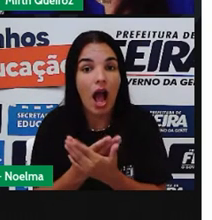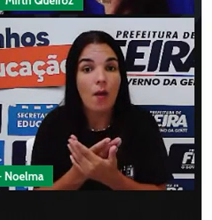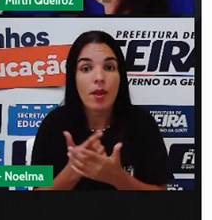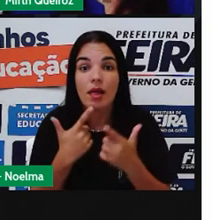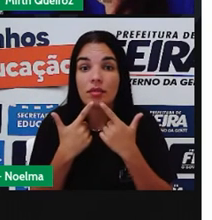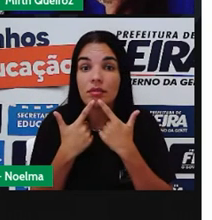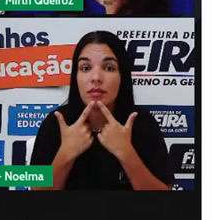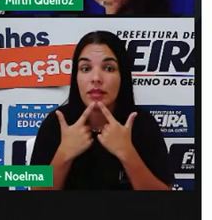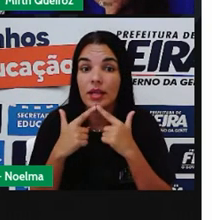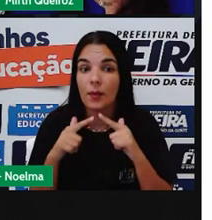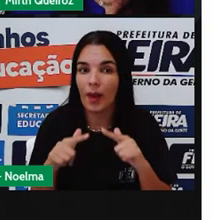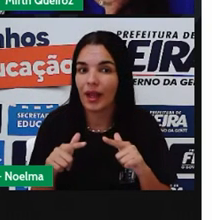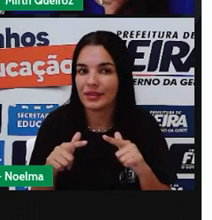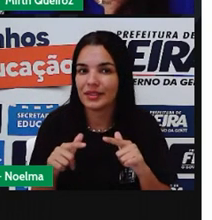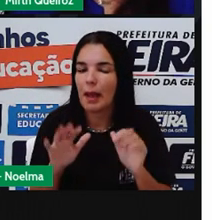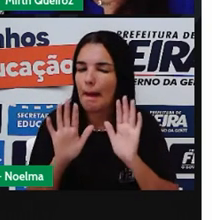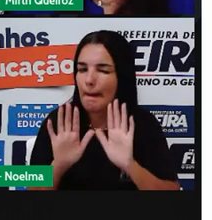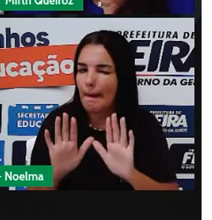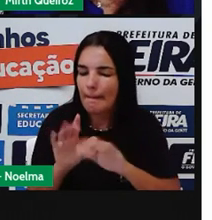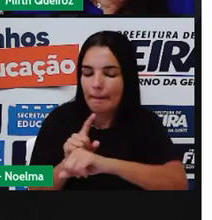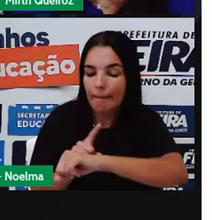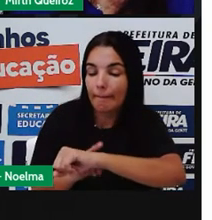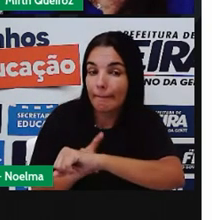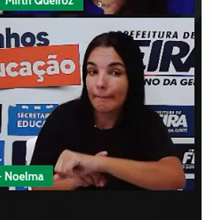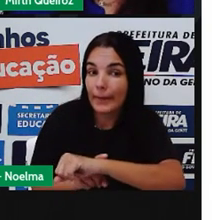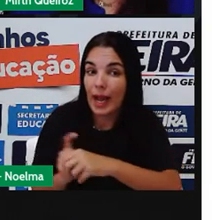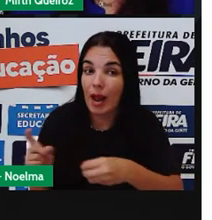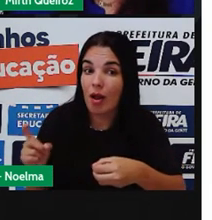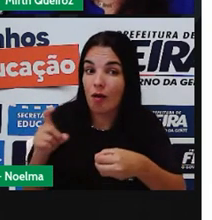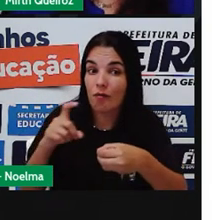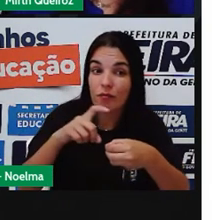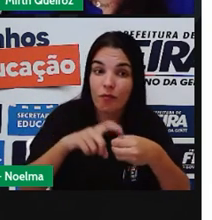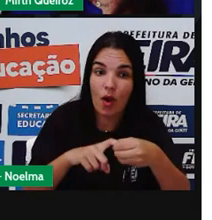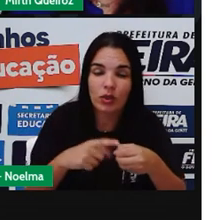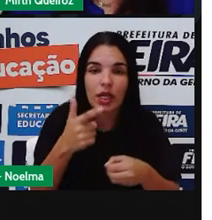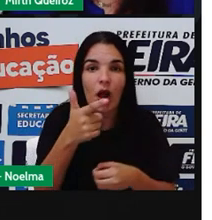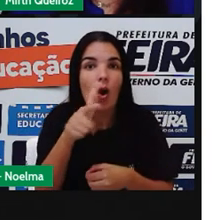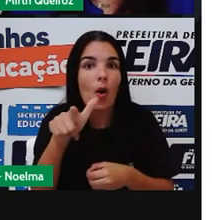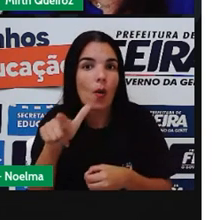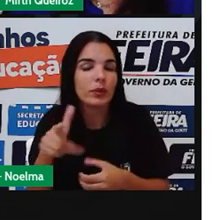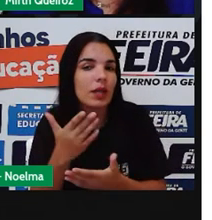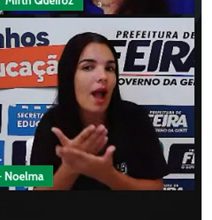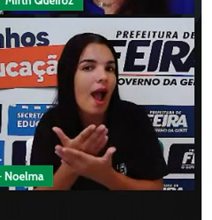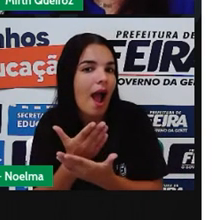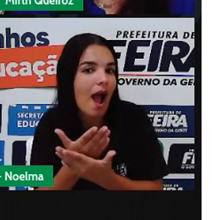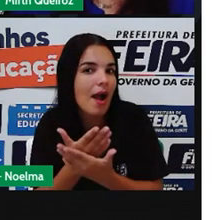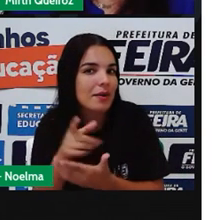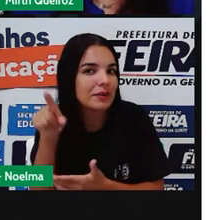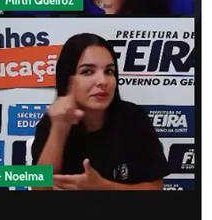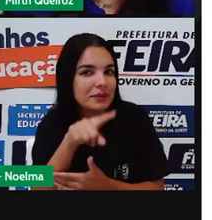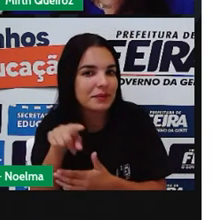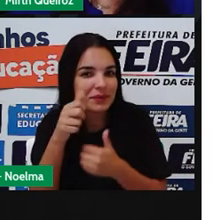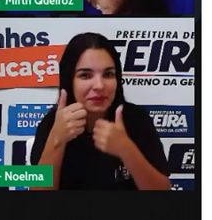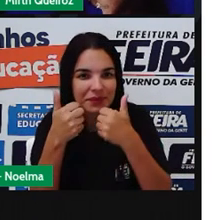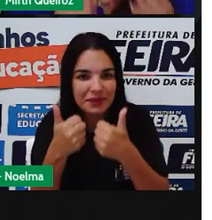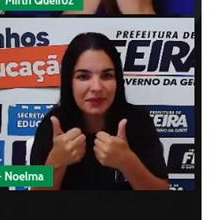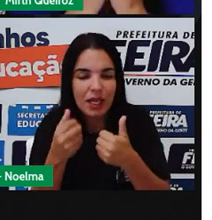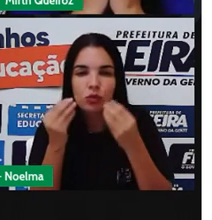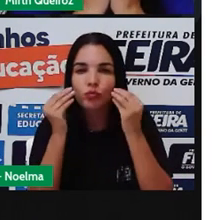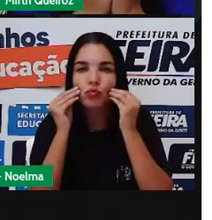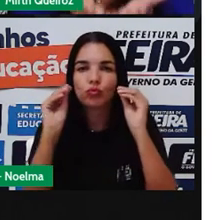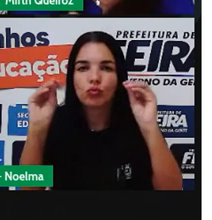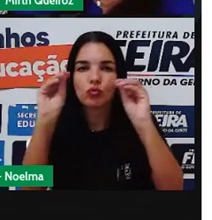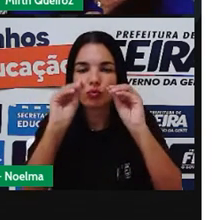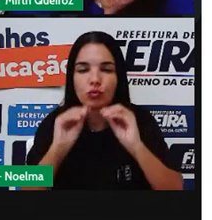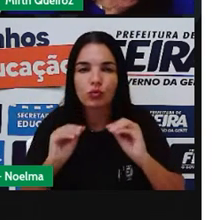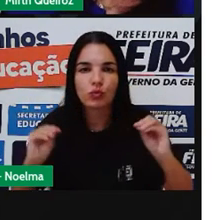de Linguagem Mas daqui a pouquinho A PRO vem com mais uma aula Para vocês Certo? Beijinho